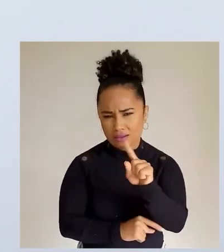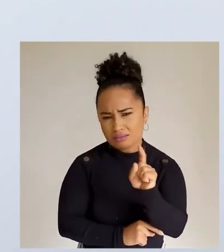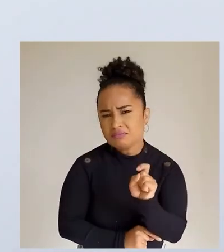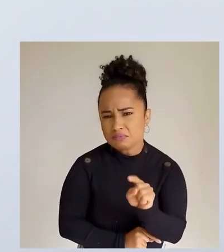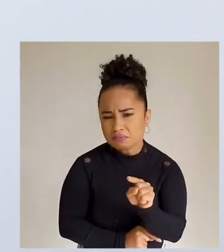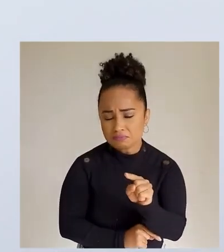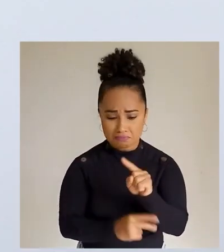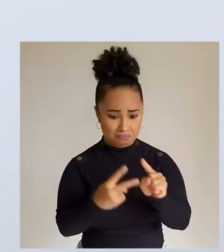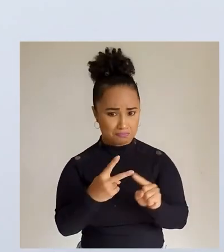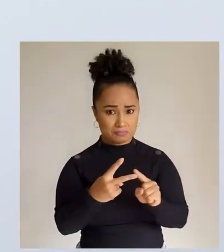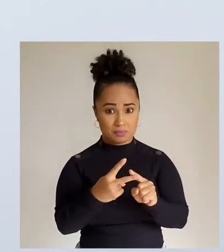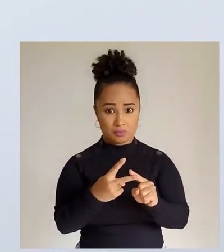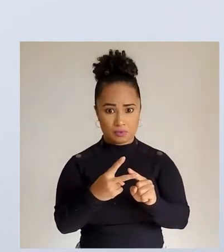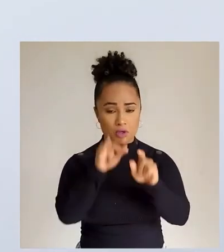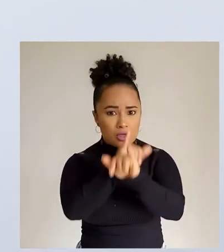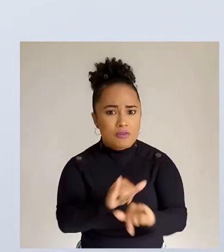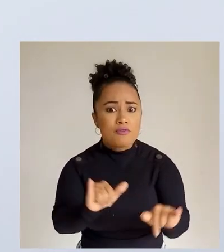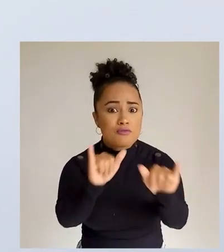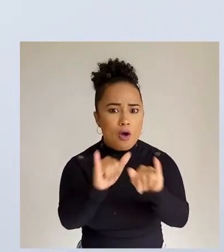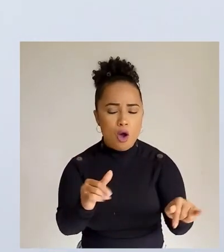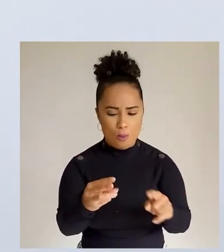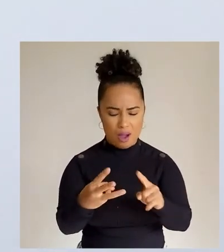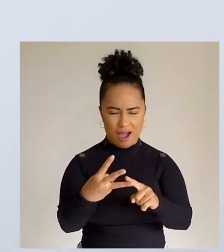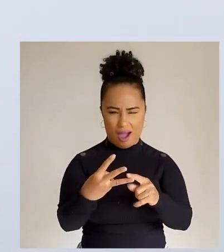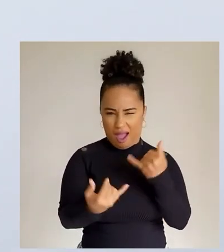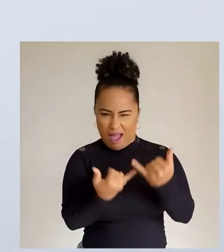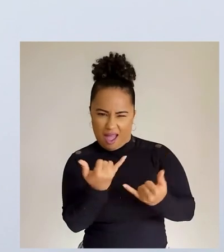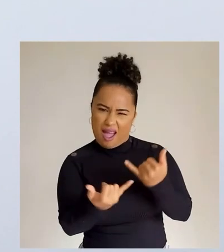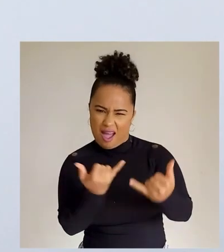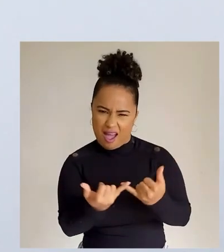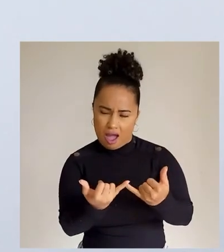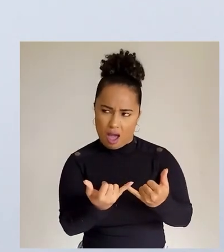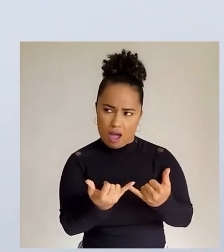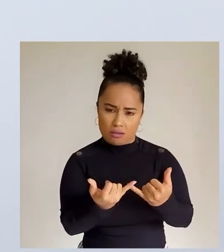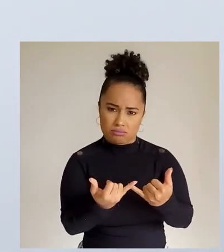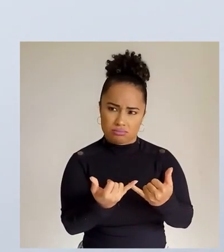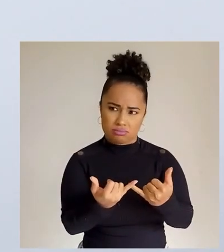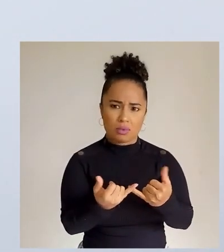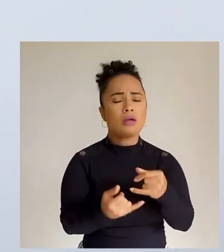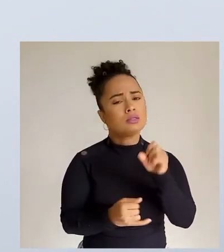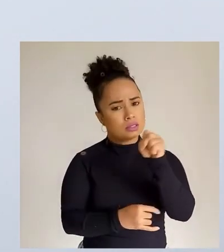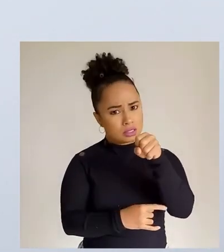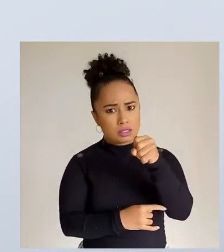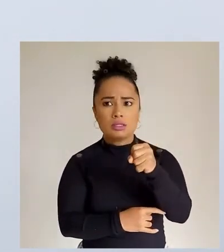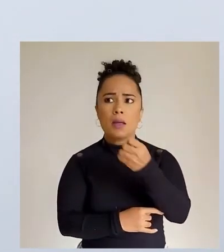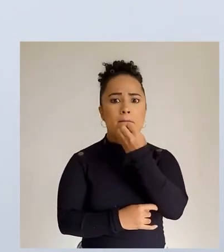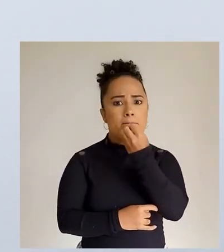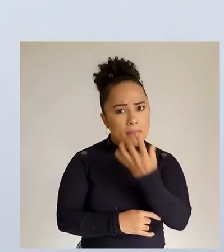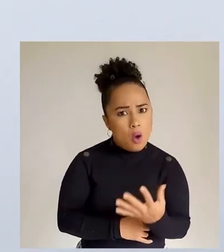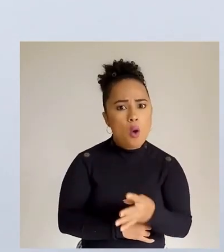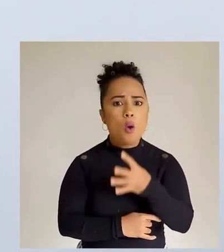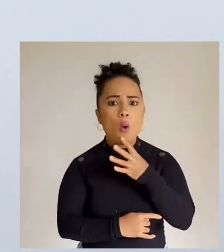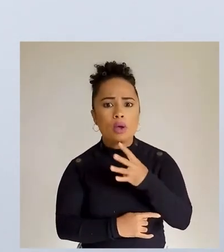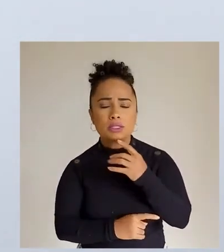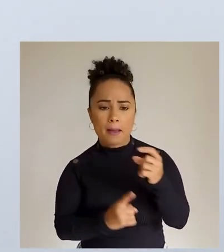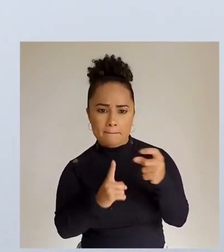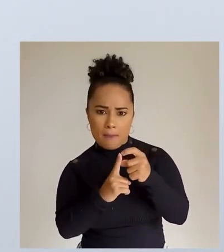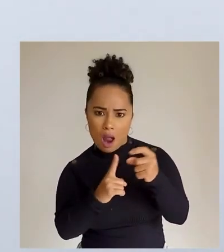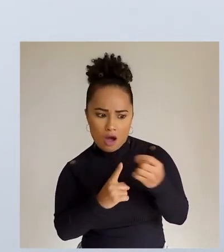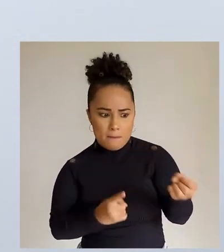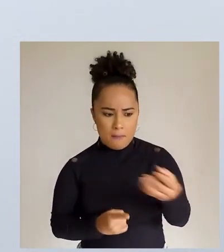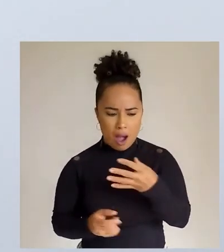dele é alertar? Será? Informar? Divertir? É interessante